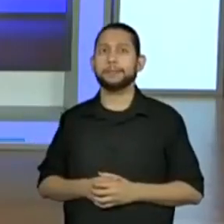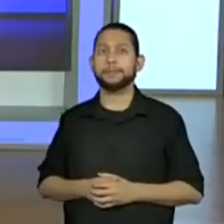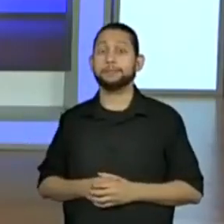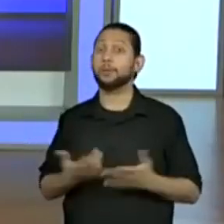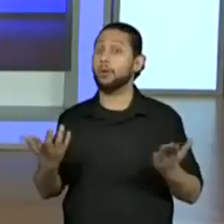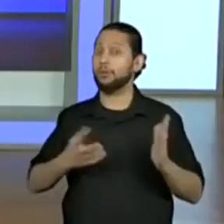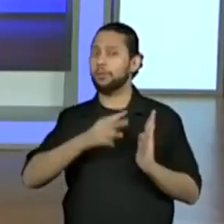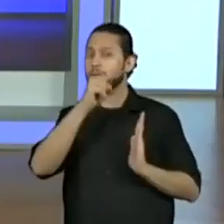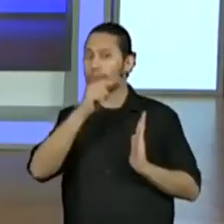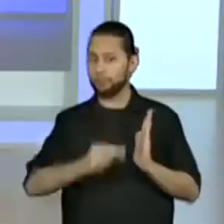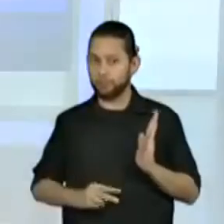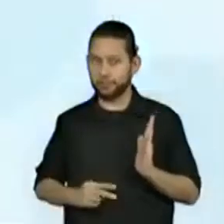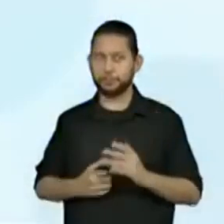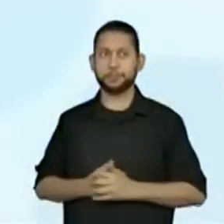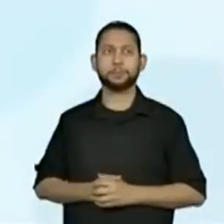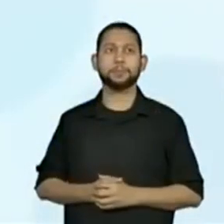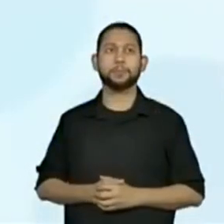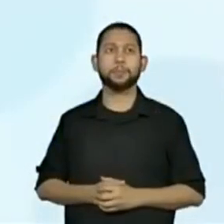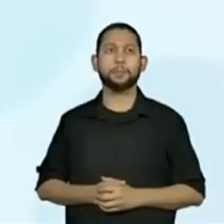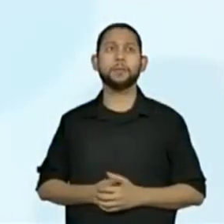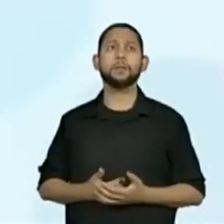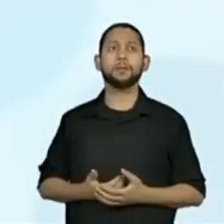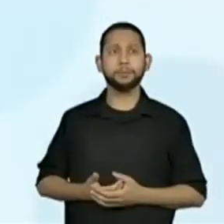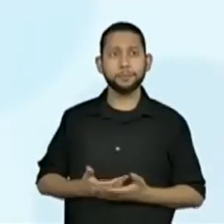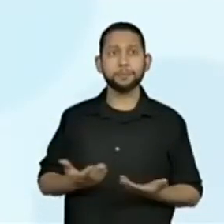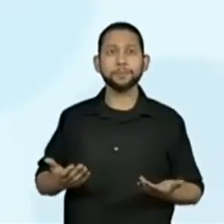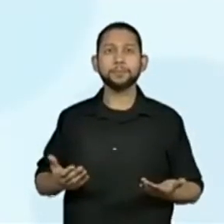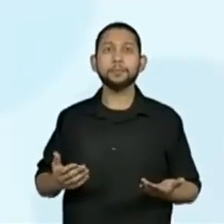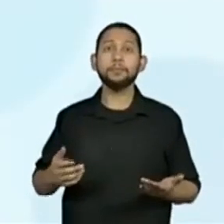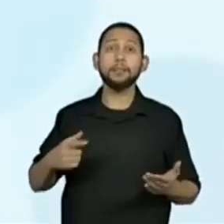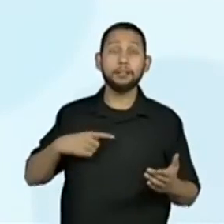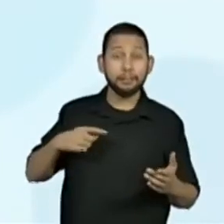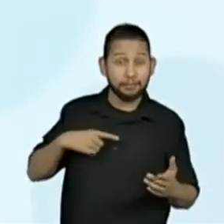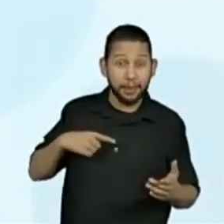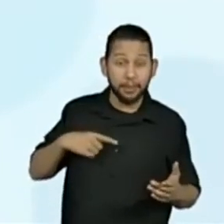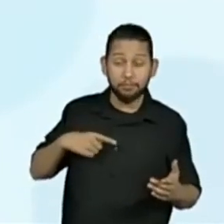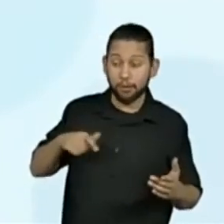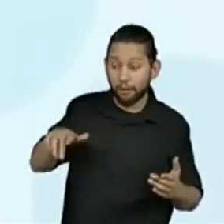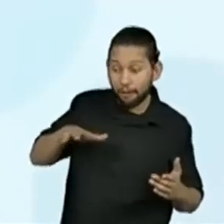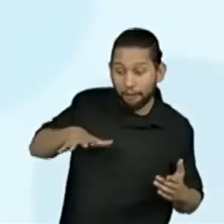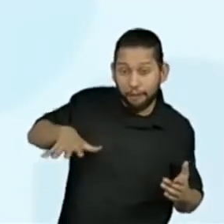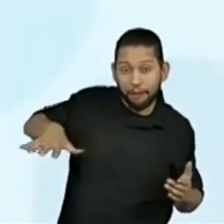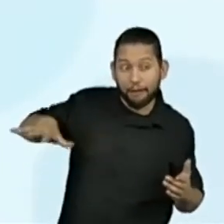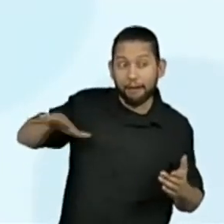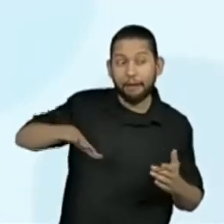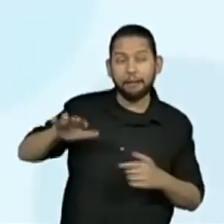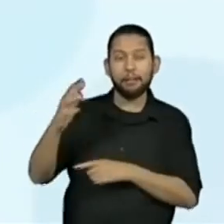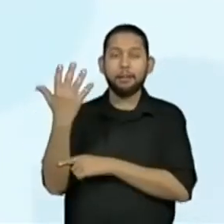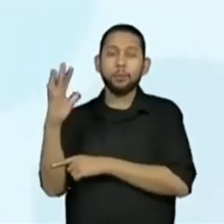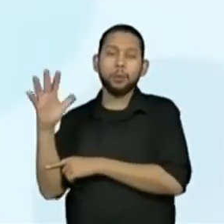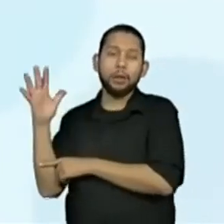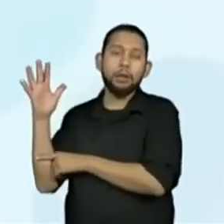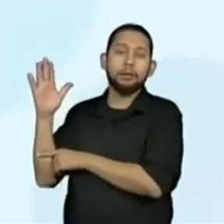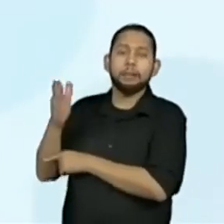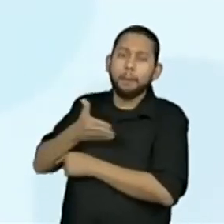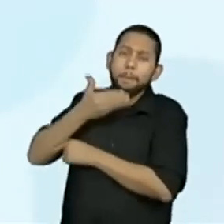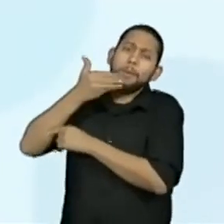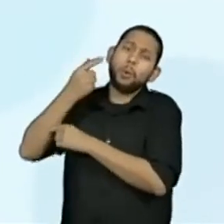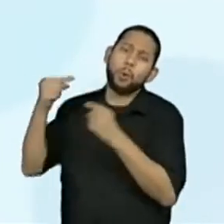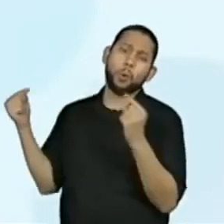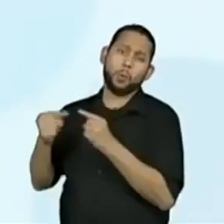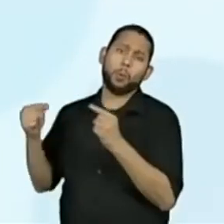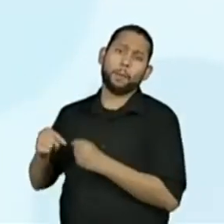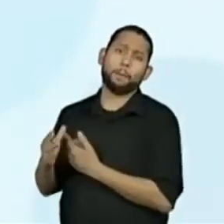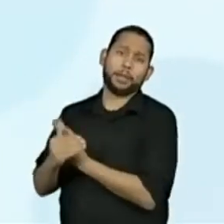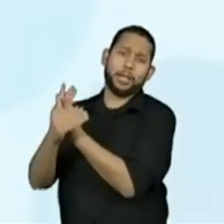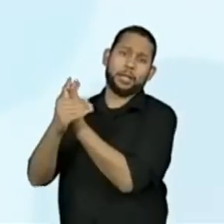Vamos começar a leitura. Apesar de viverem melhor em ambientes naturais, como florestas